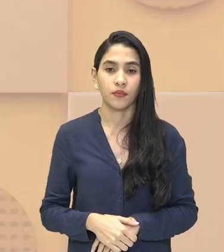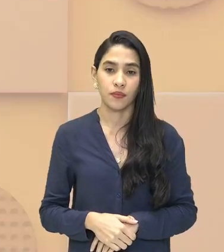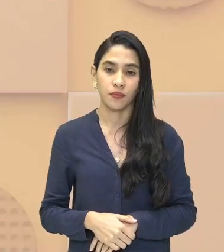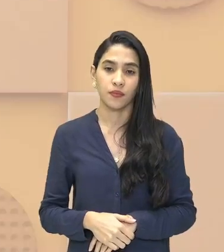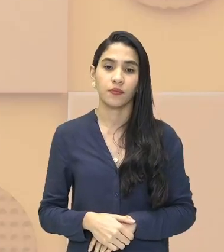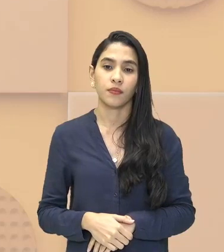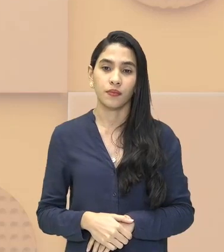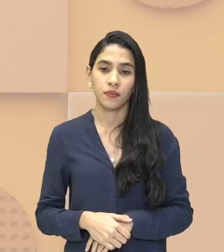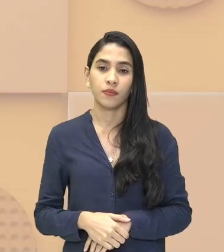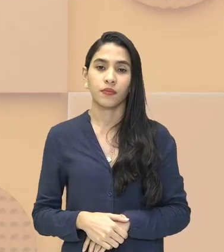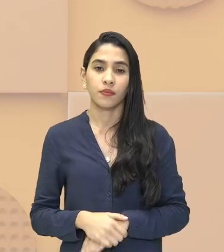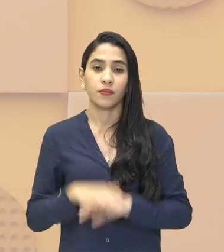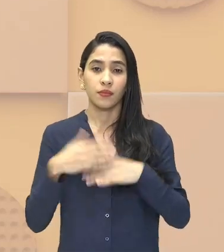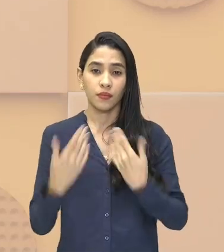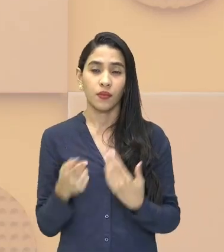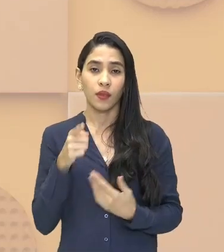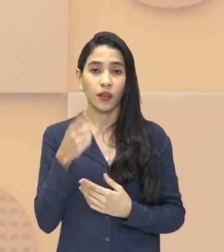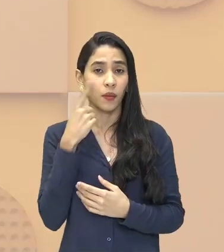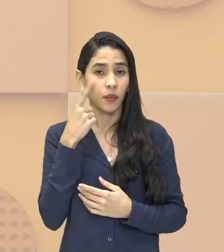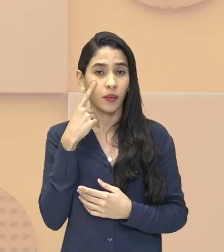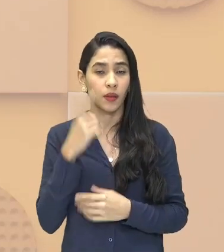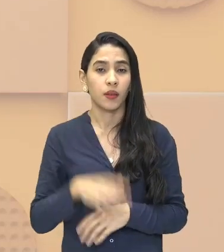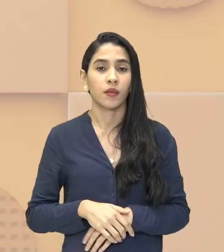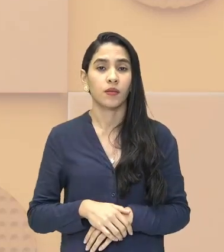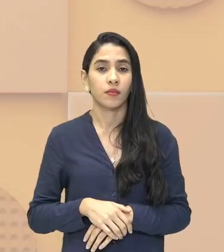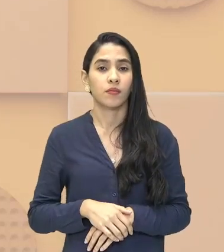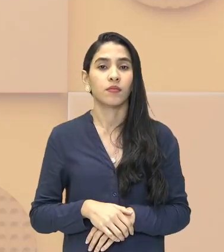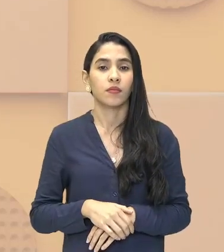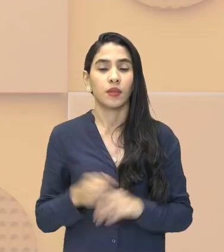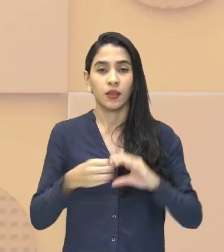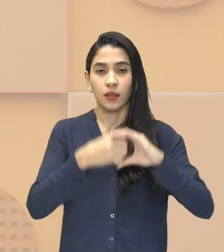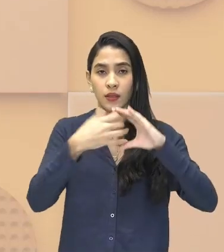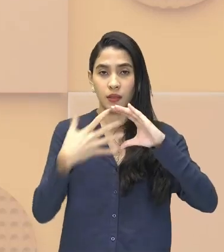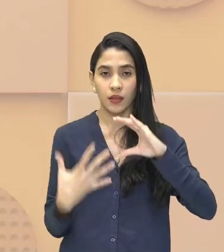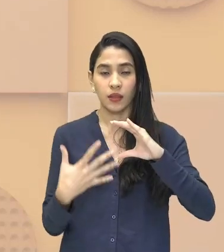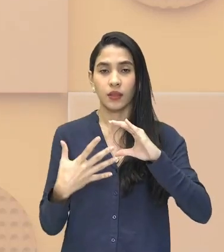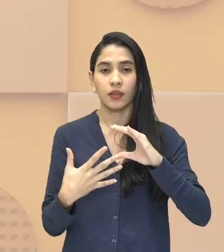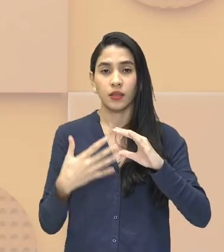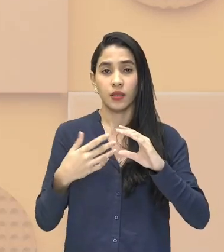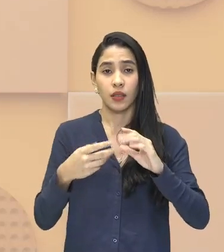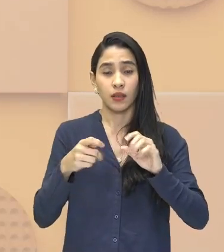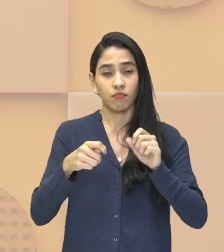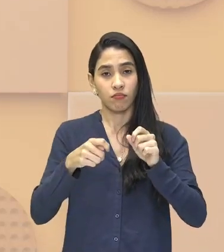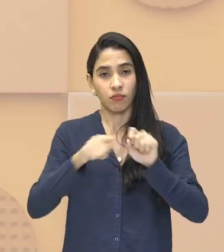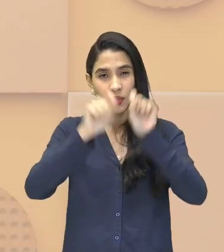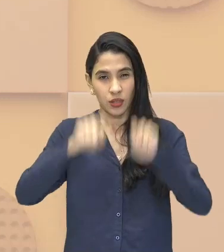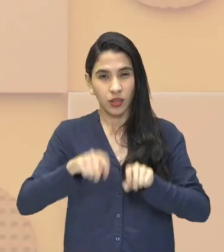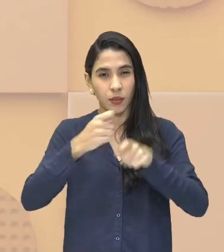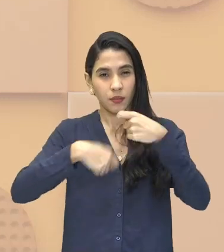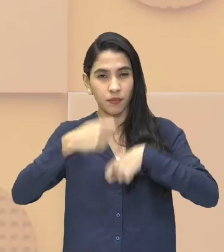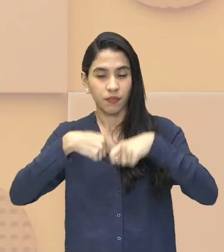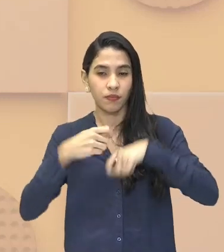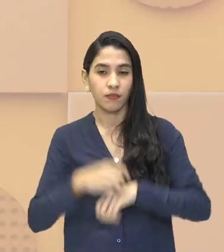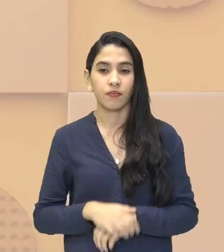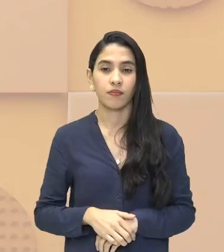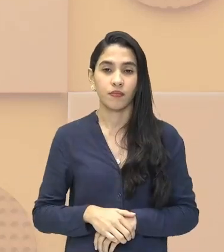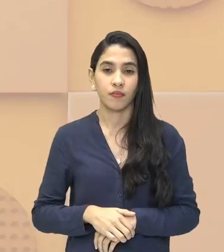Então, queridos, observaram aí que nós trouxemos as características do mercantilismo e elas foram de